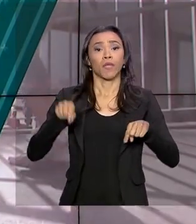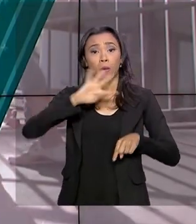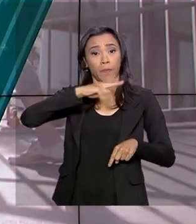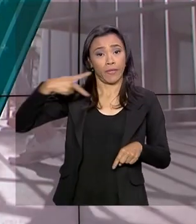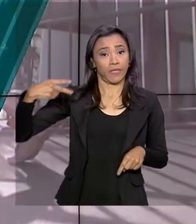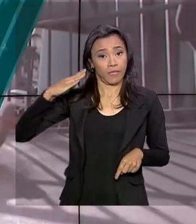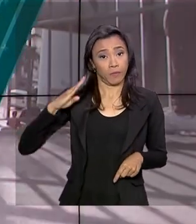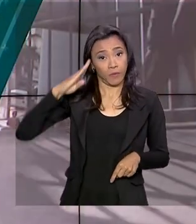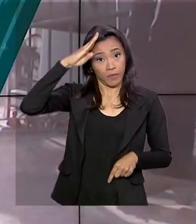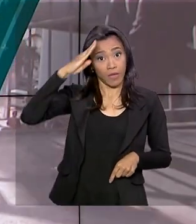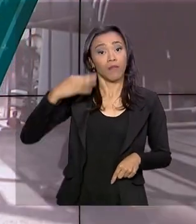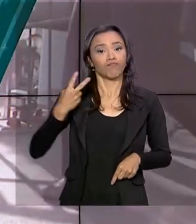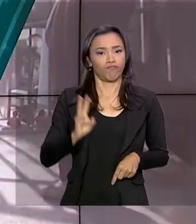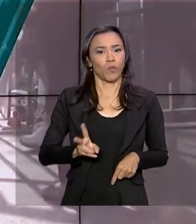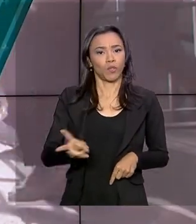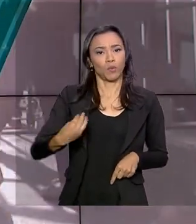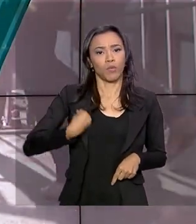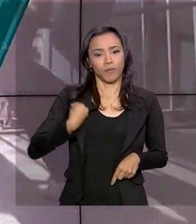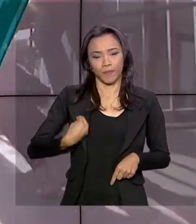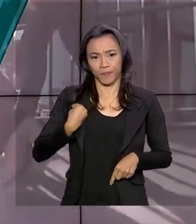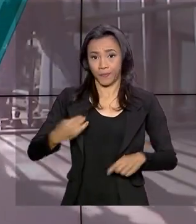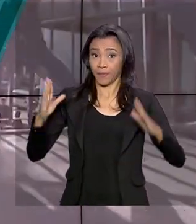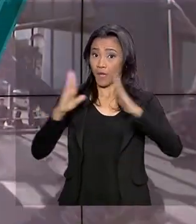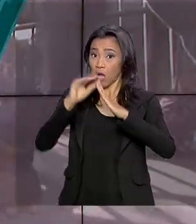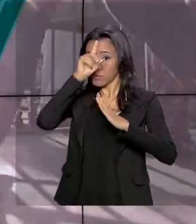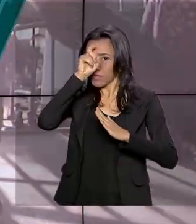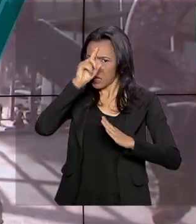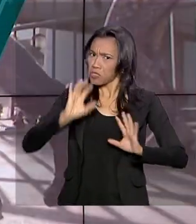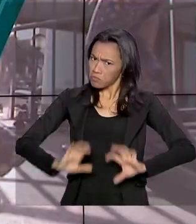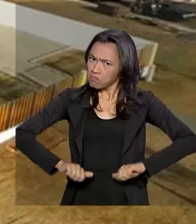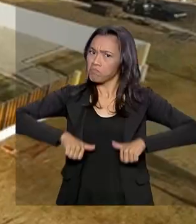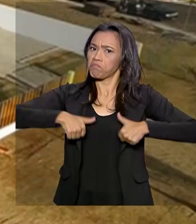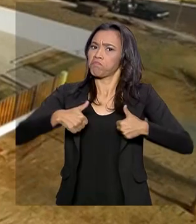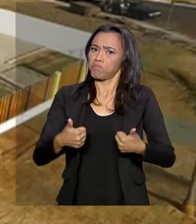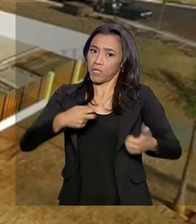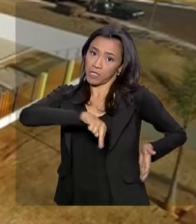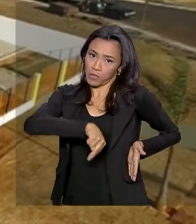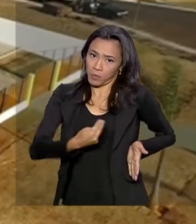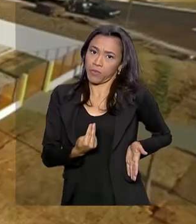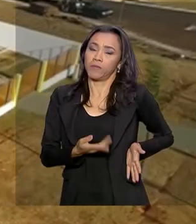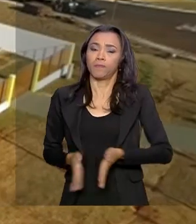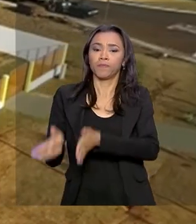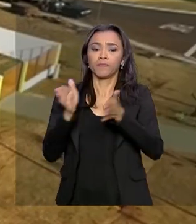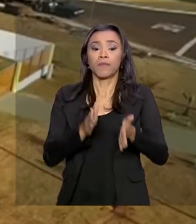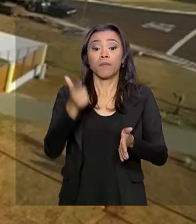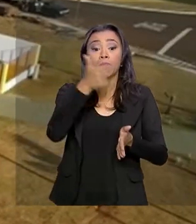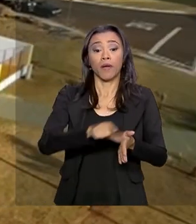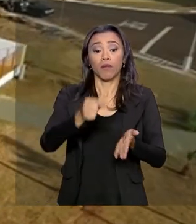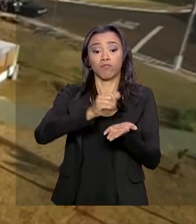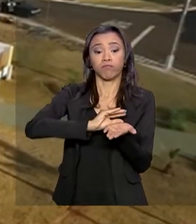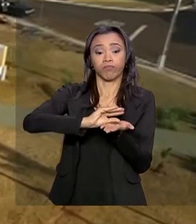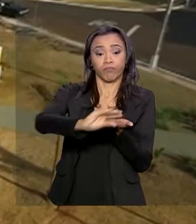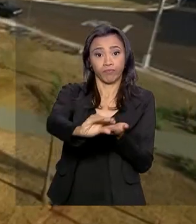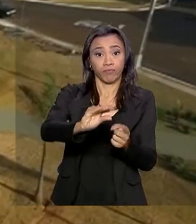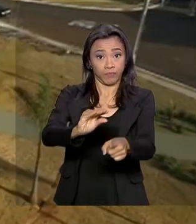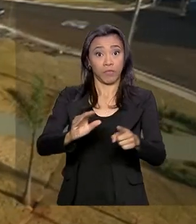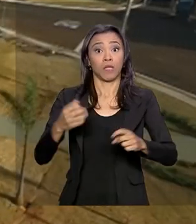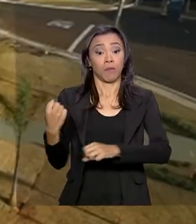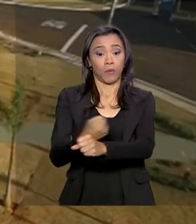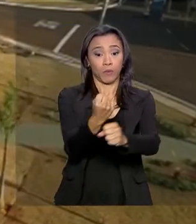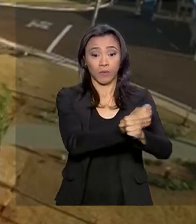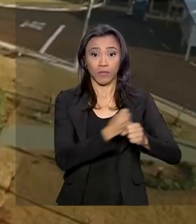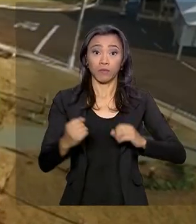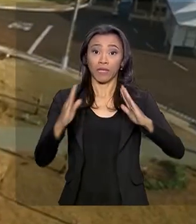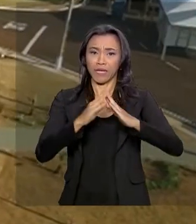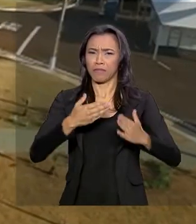Jair Bolsonaro segue internado e se recupera bem da cirurgia no abdômen. Mais dinheiro para o Minha Casa Minha Vida. O governo libera 100